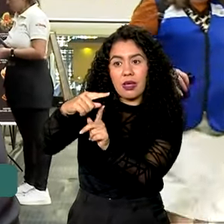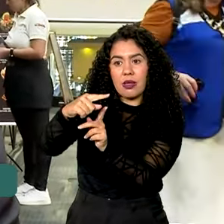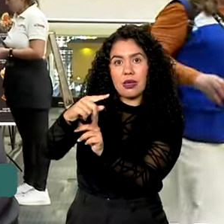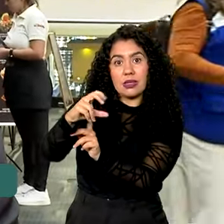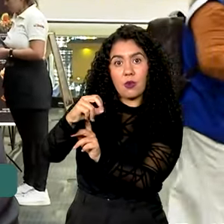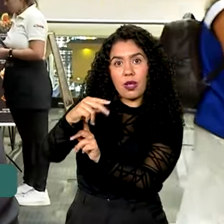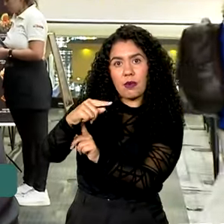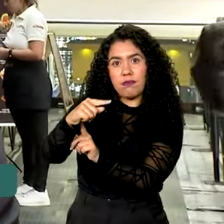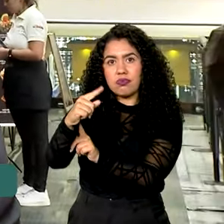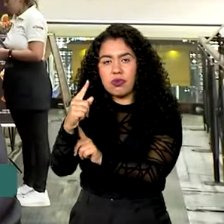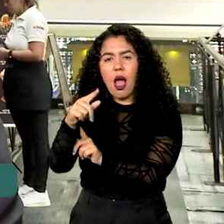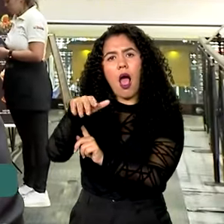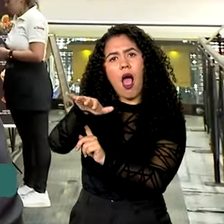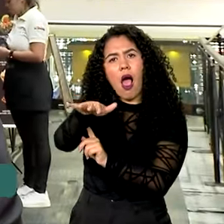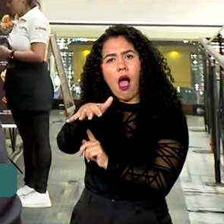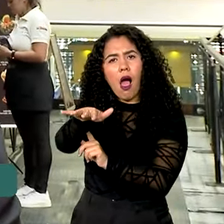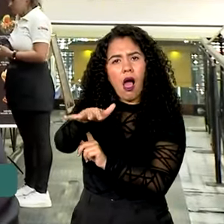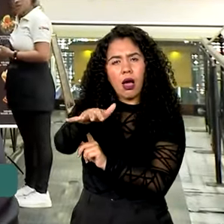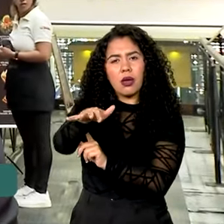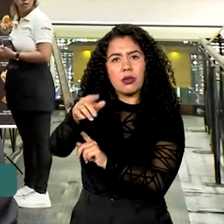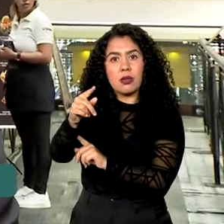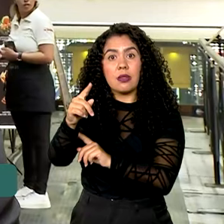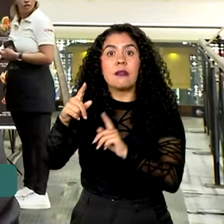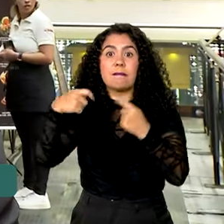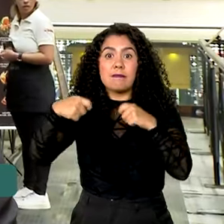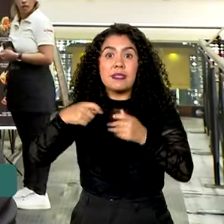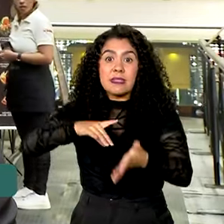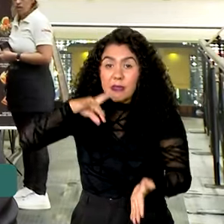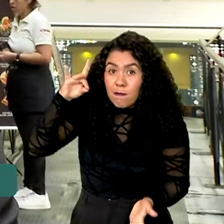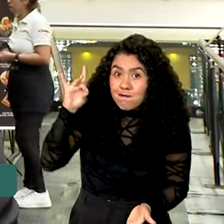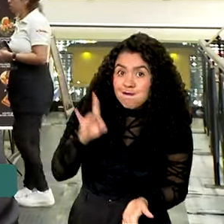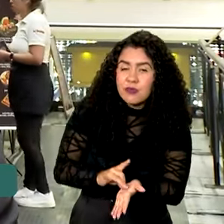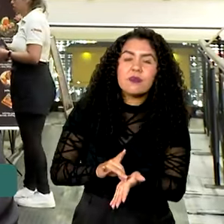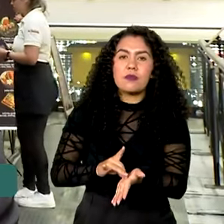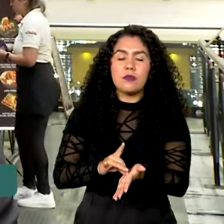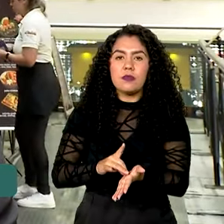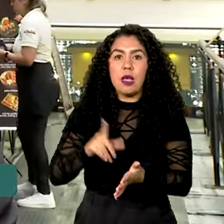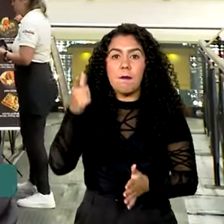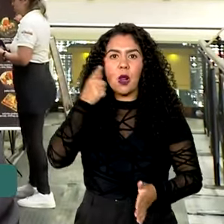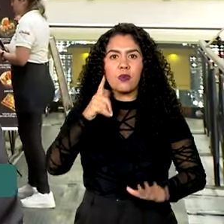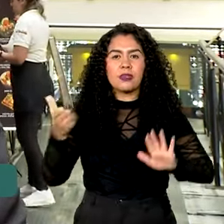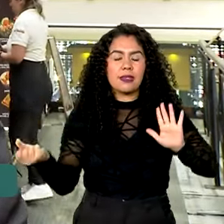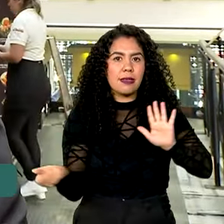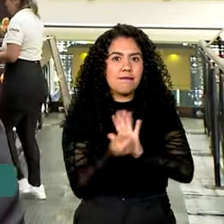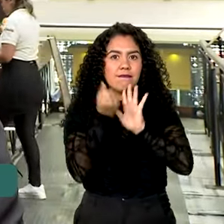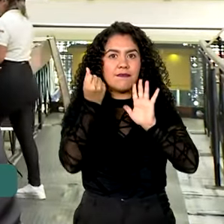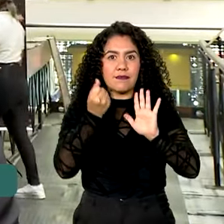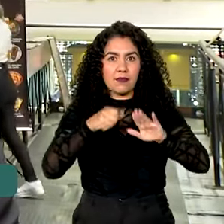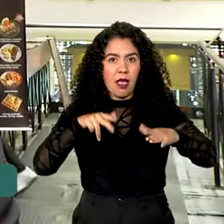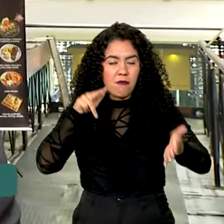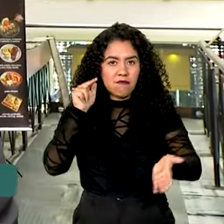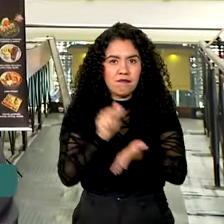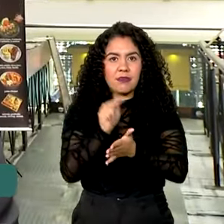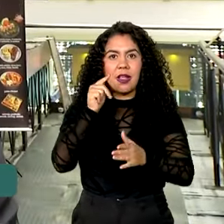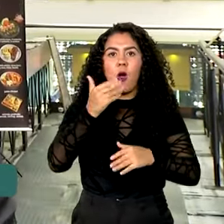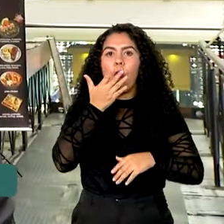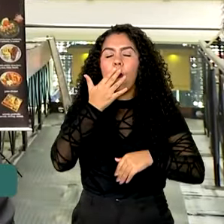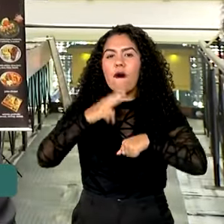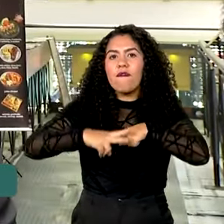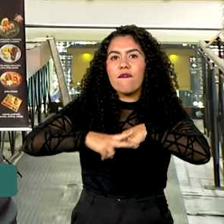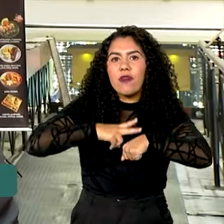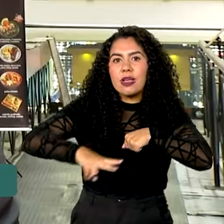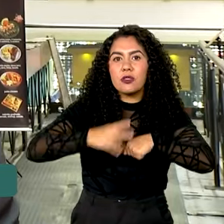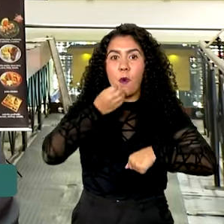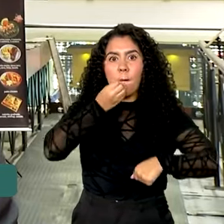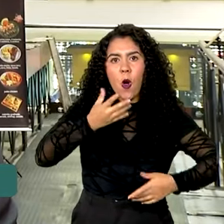razoável, regular. E elas precisam, de fato, para atingir o selo verde de adequado serviço bom, é